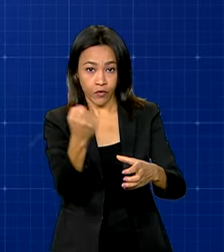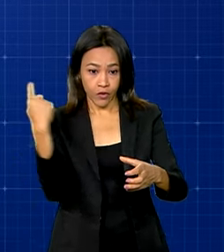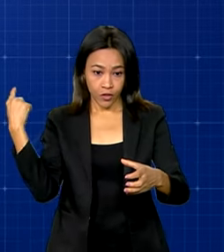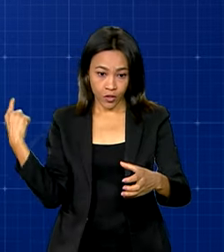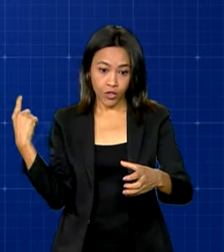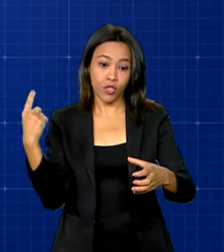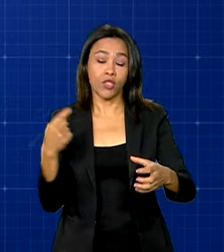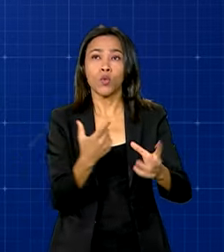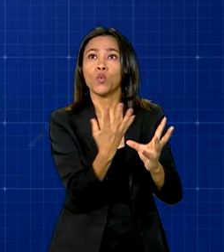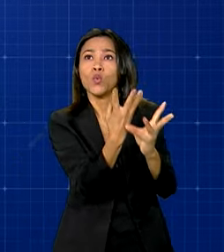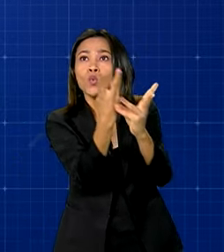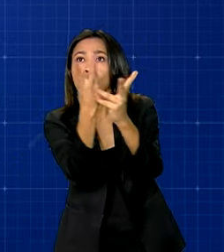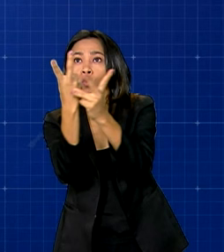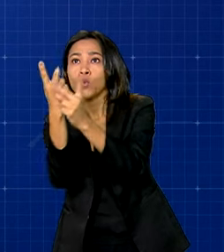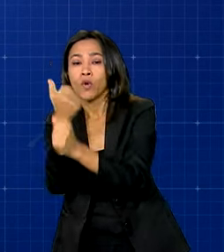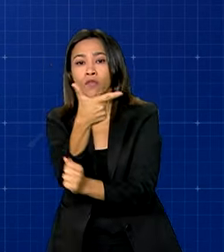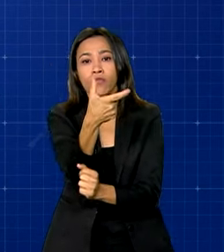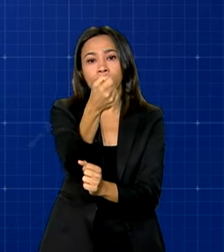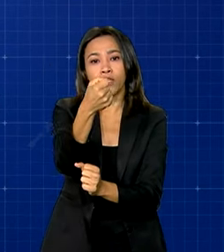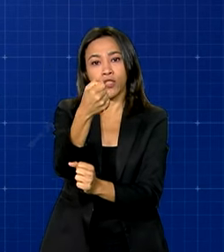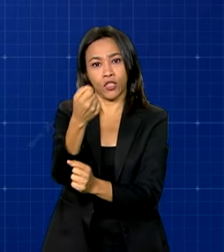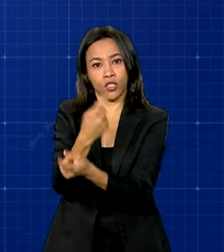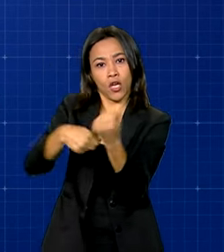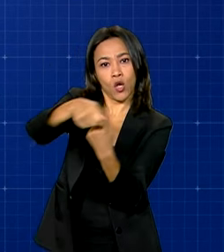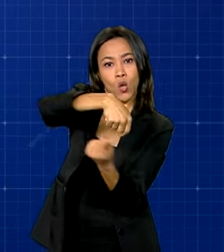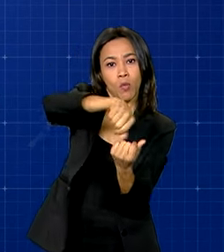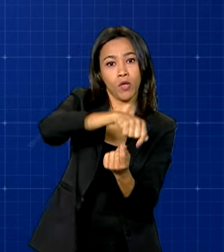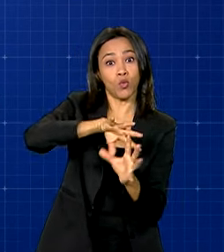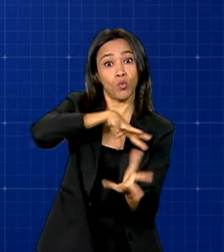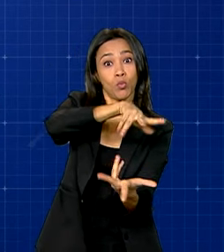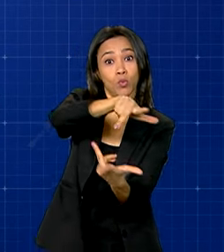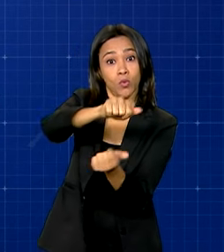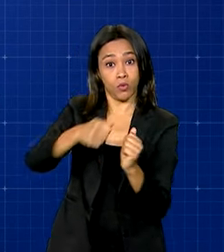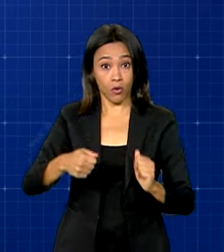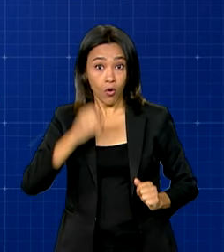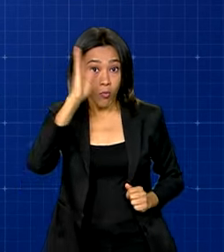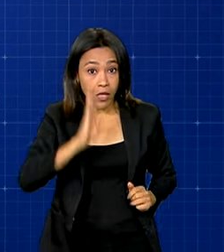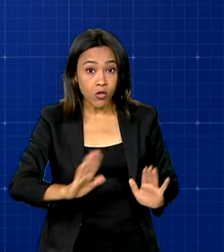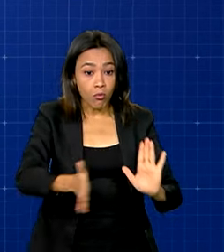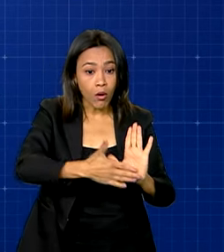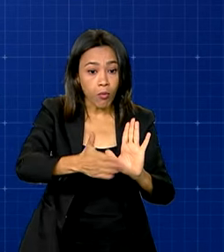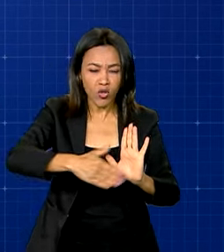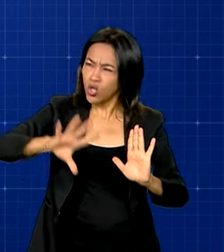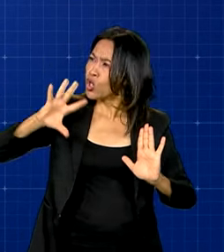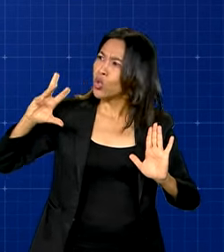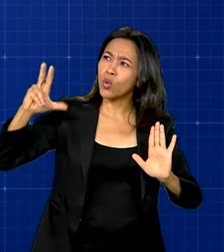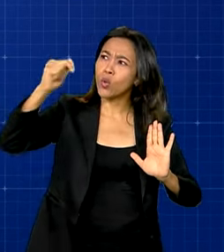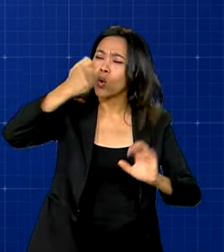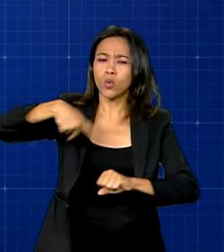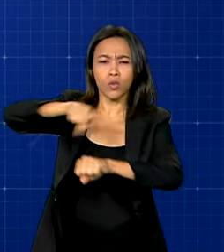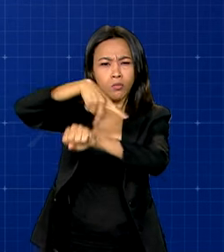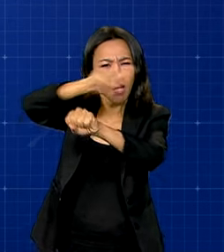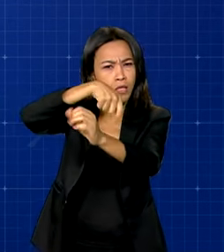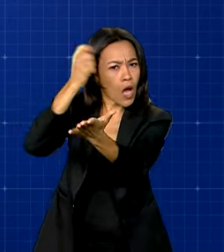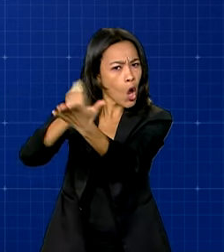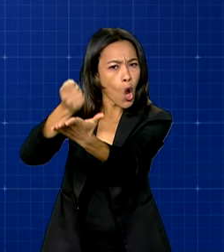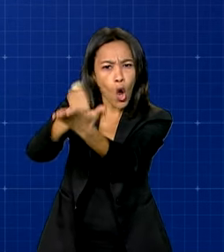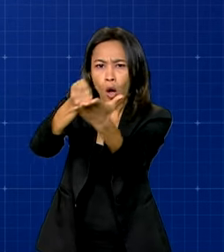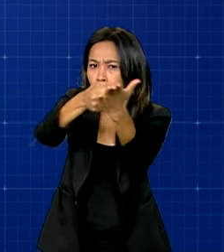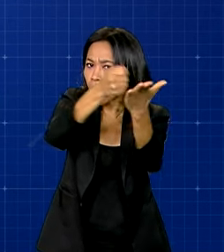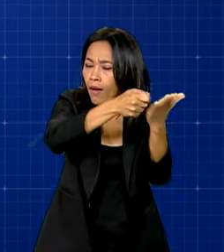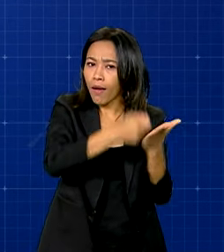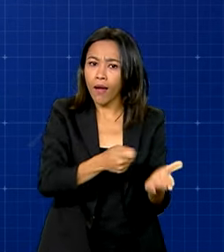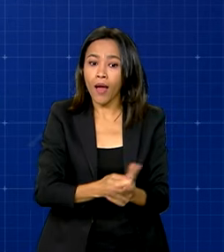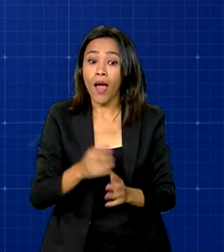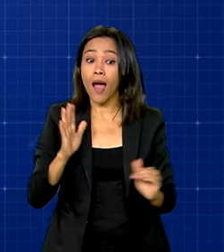o grupo das 20 maiores economias do mundo, o Brasil propôs que todos os países se comprometessem a cobrar uma alíquota de